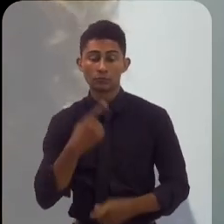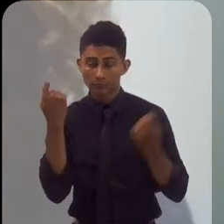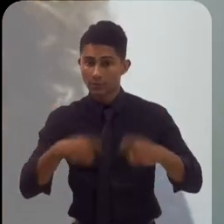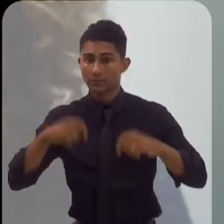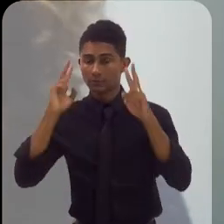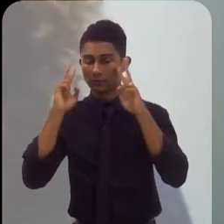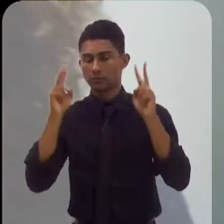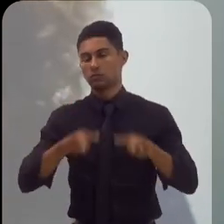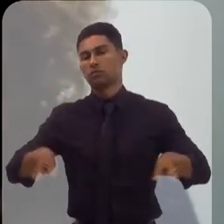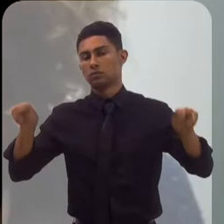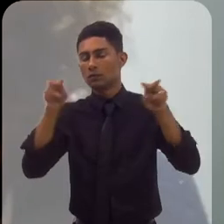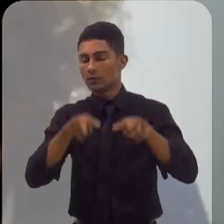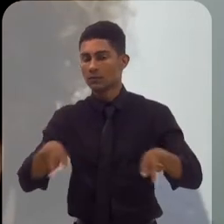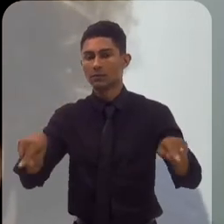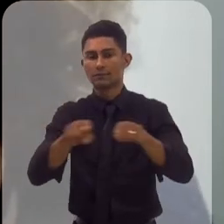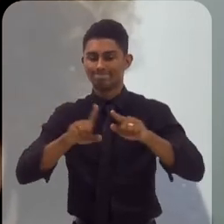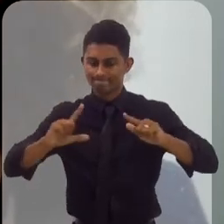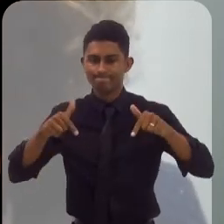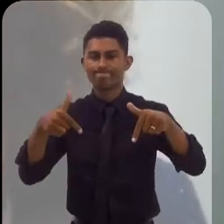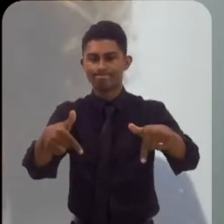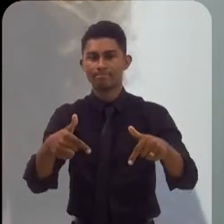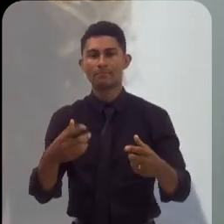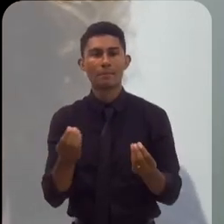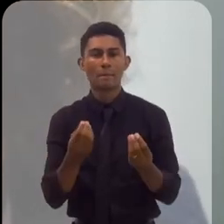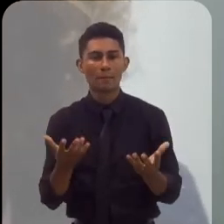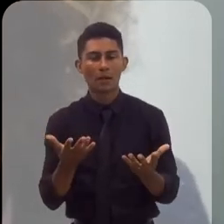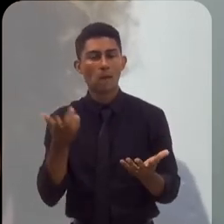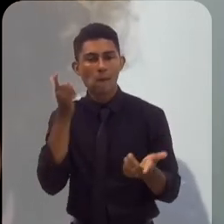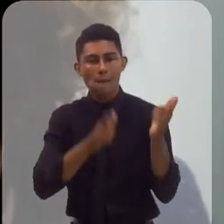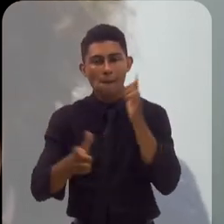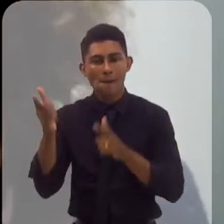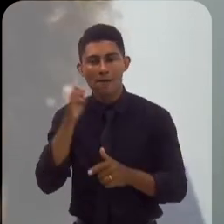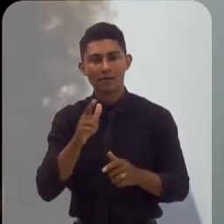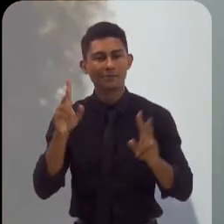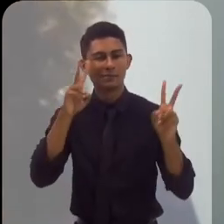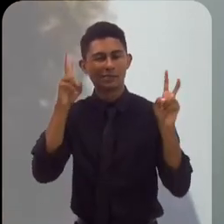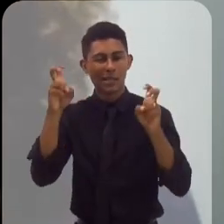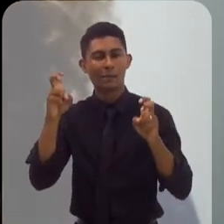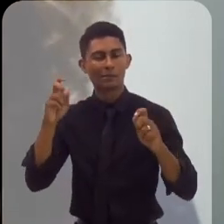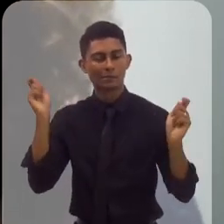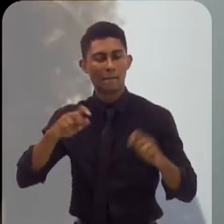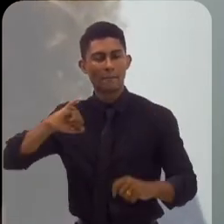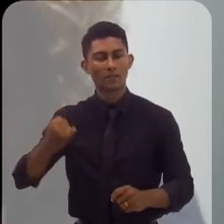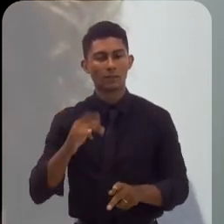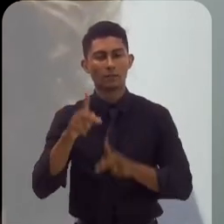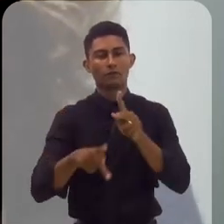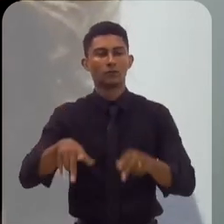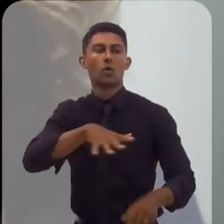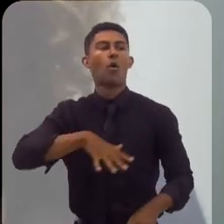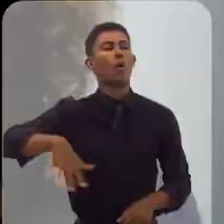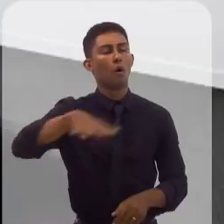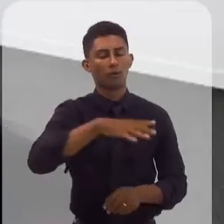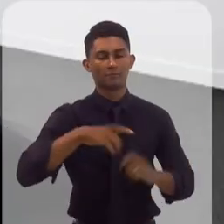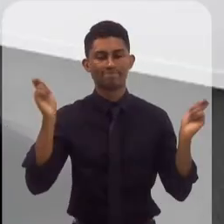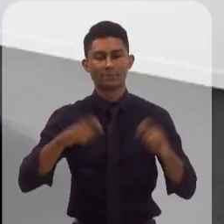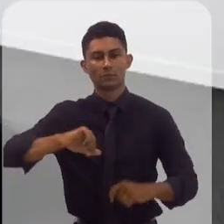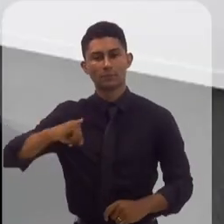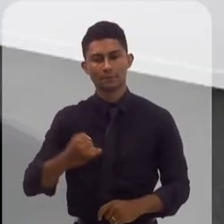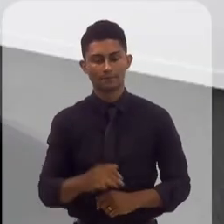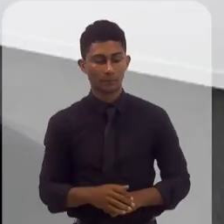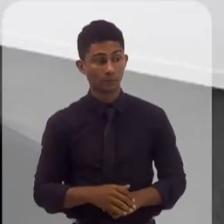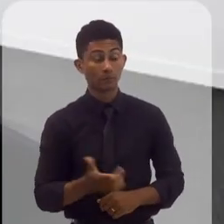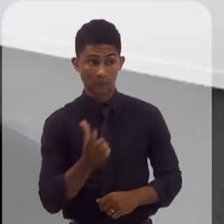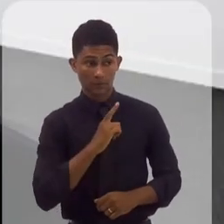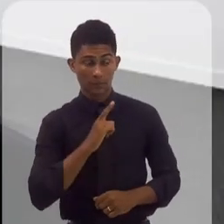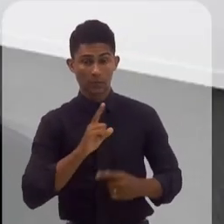precisa estar de olho e agindo para transformá-lo em, de fato, oportunidade para a população. Um ponto que é